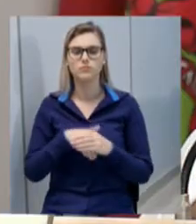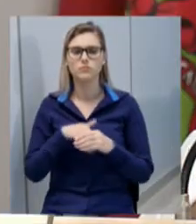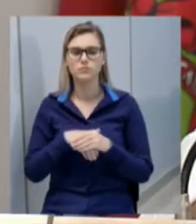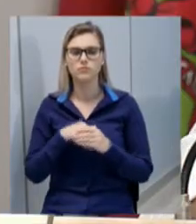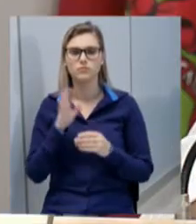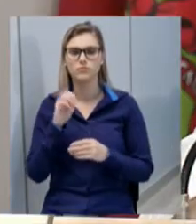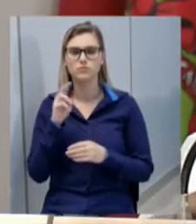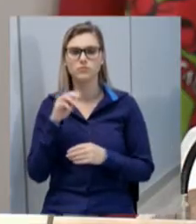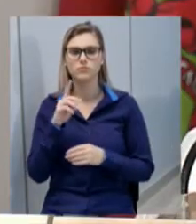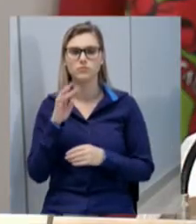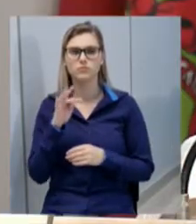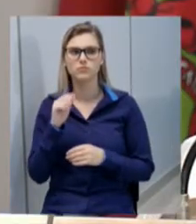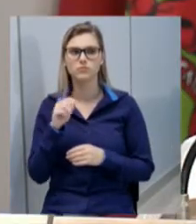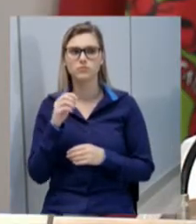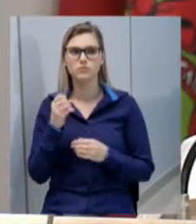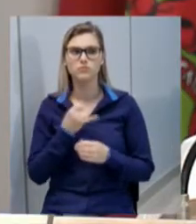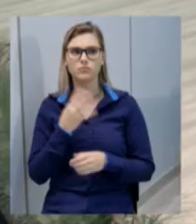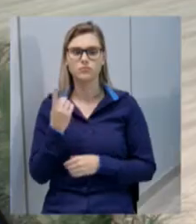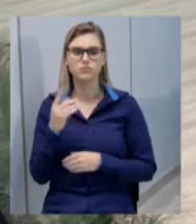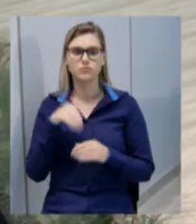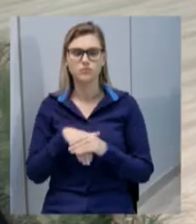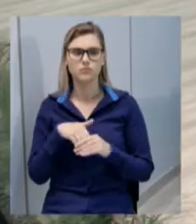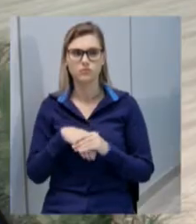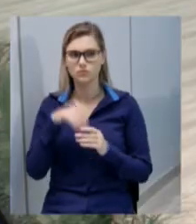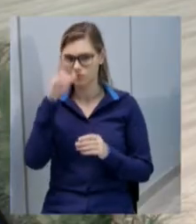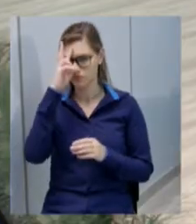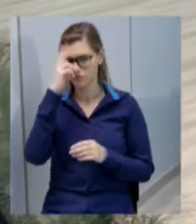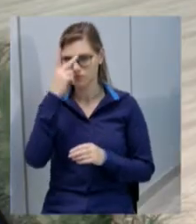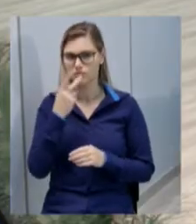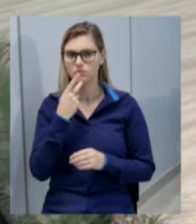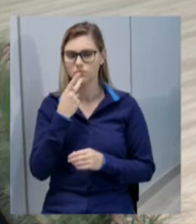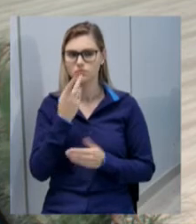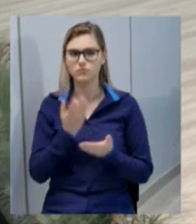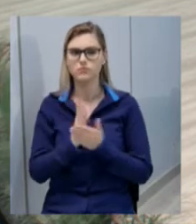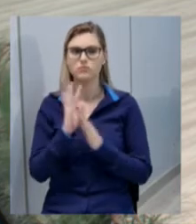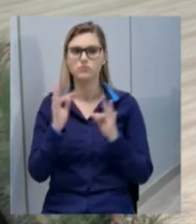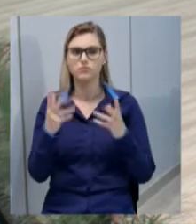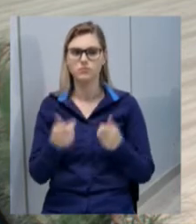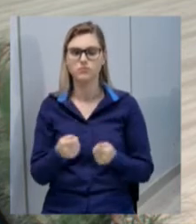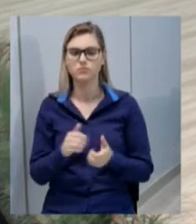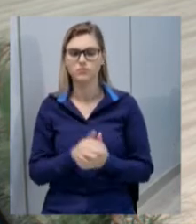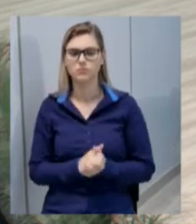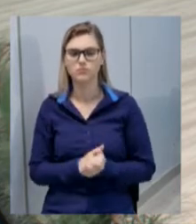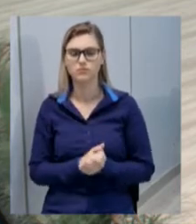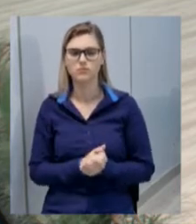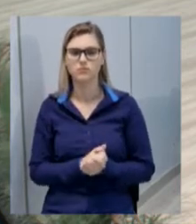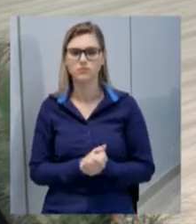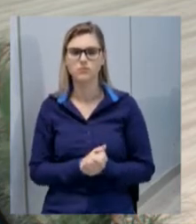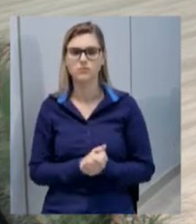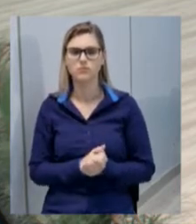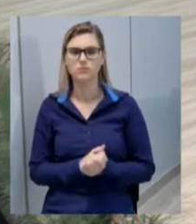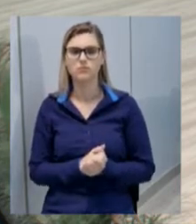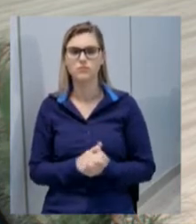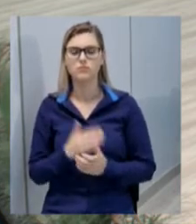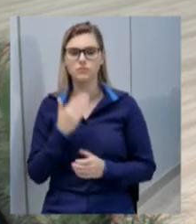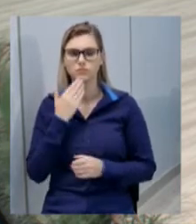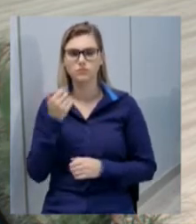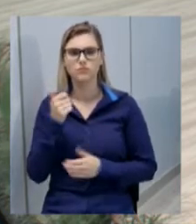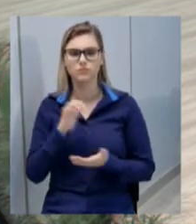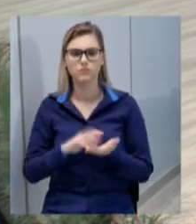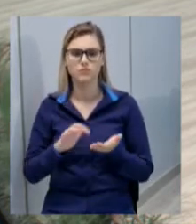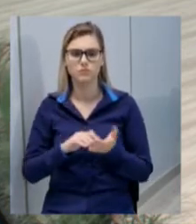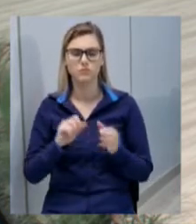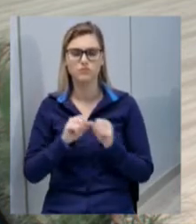1 em votação os contrários se manifestem aprovado por unanimidade solicito ao primeiro